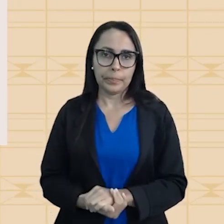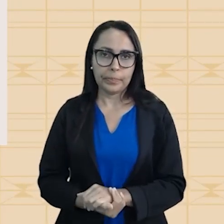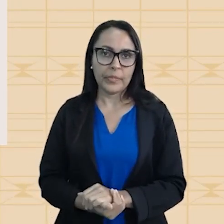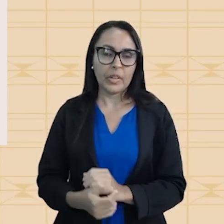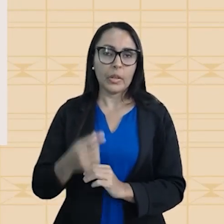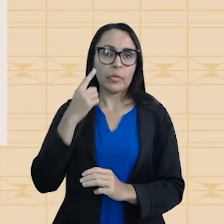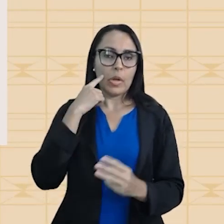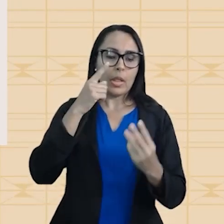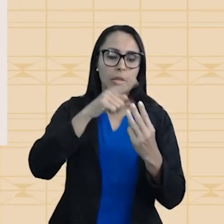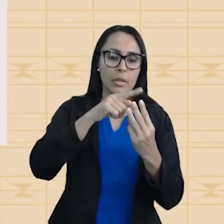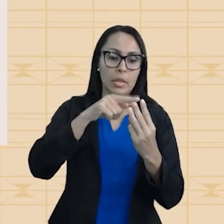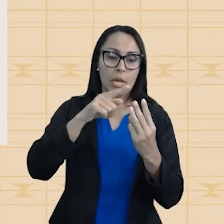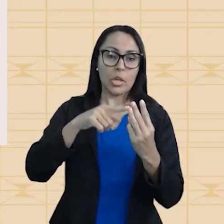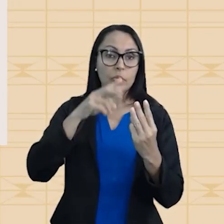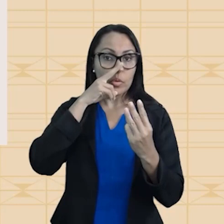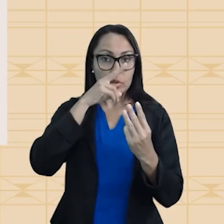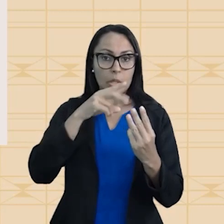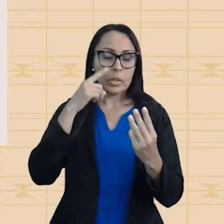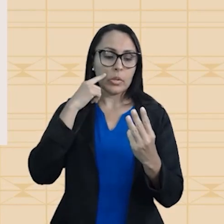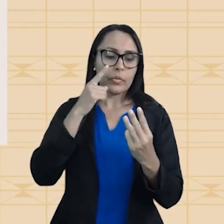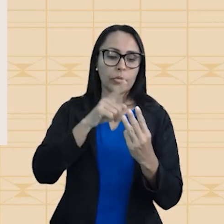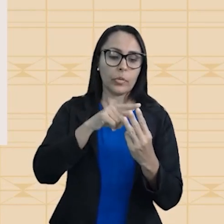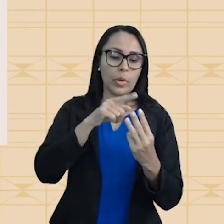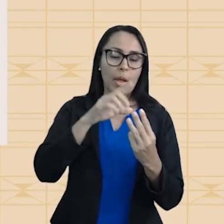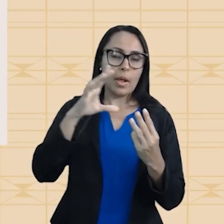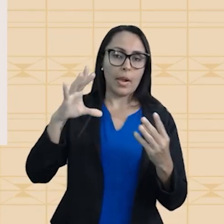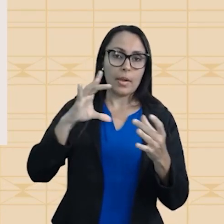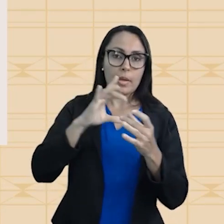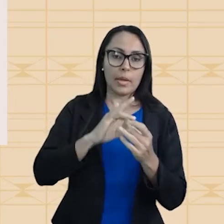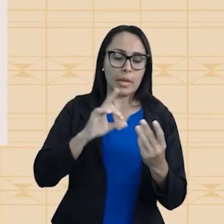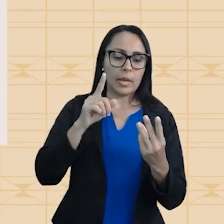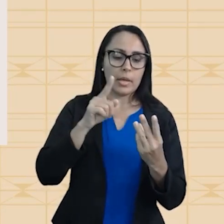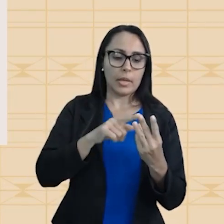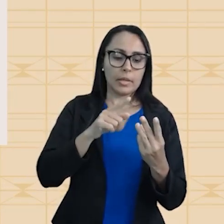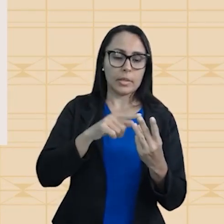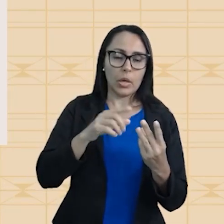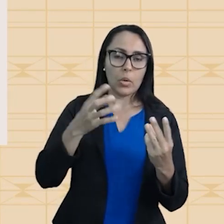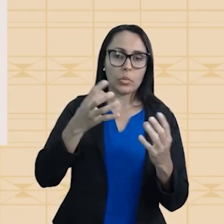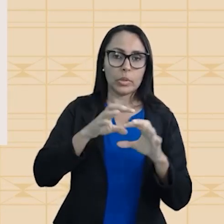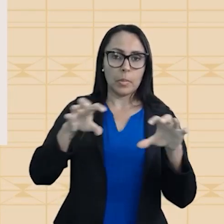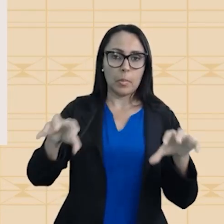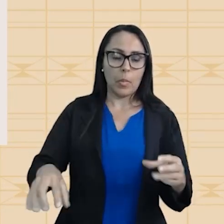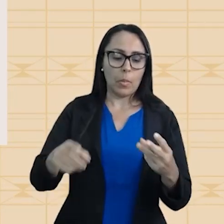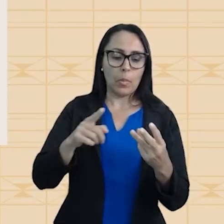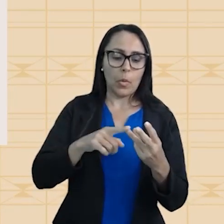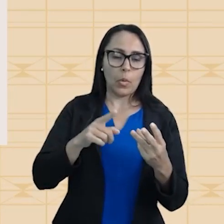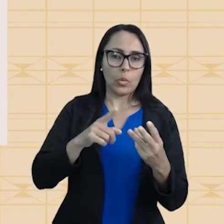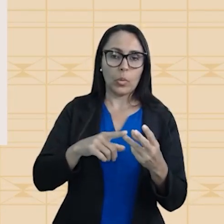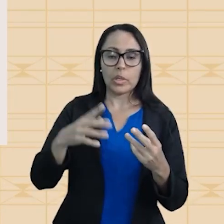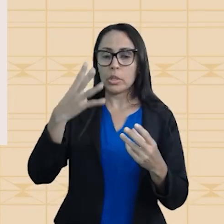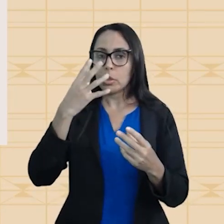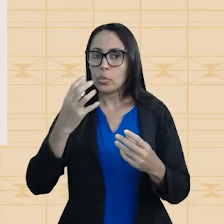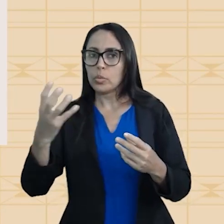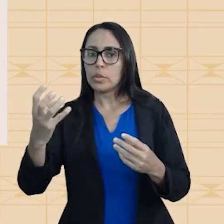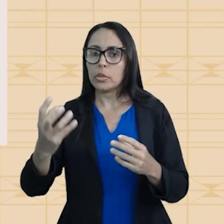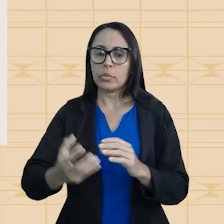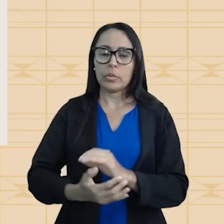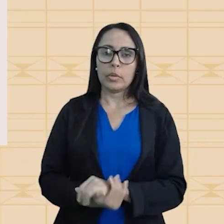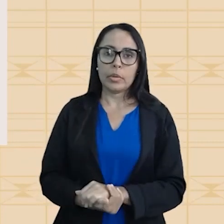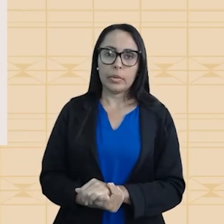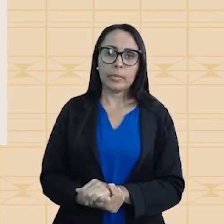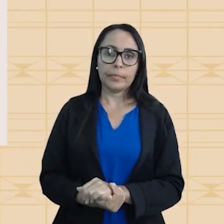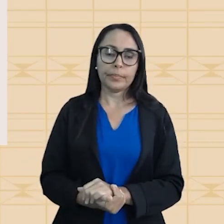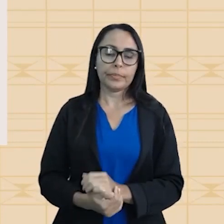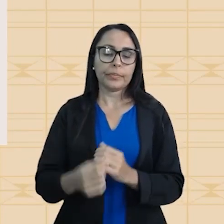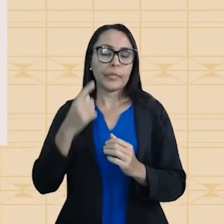Eu te falei três forças, não foi? Ligação de hidrogênio, dipolo-dipolo e dipolo-induzido. A